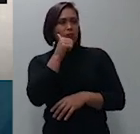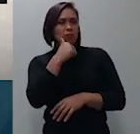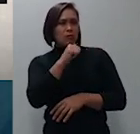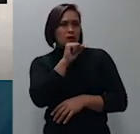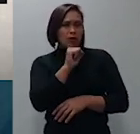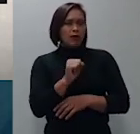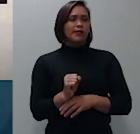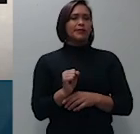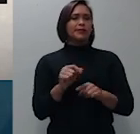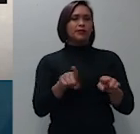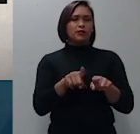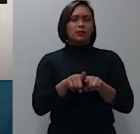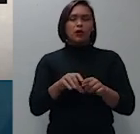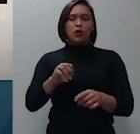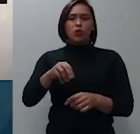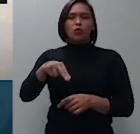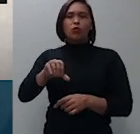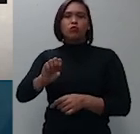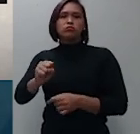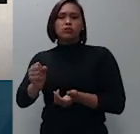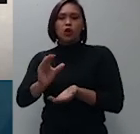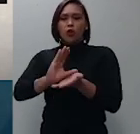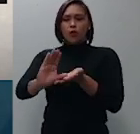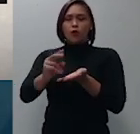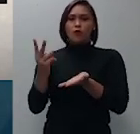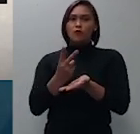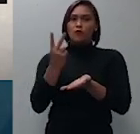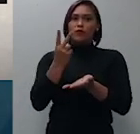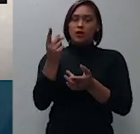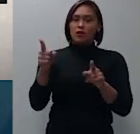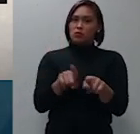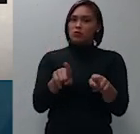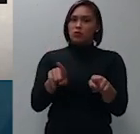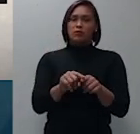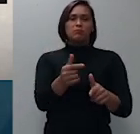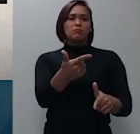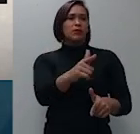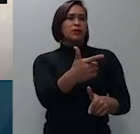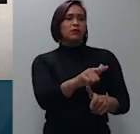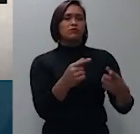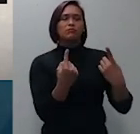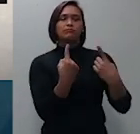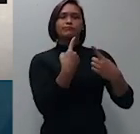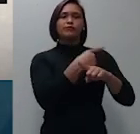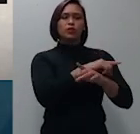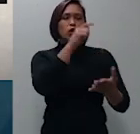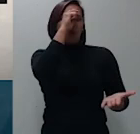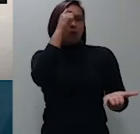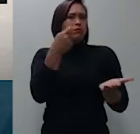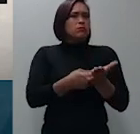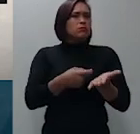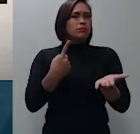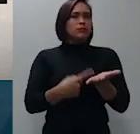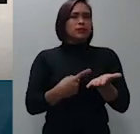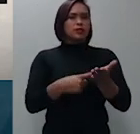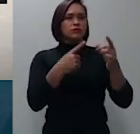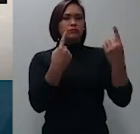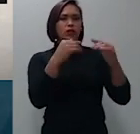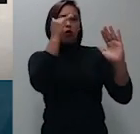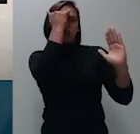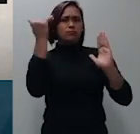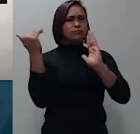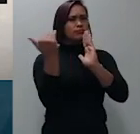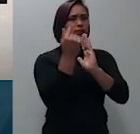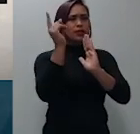ônus real os imóveis dos filhos assim como não contrariam obrigações contraiam obrigações em nome deles